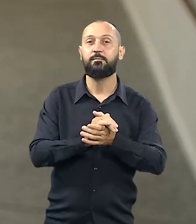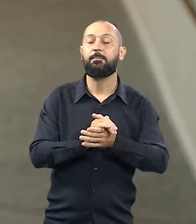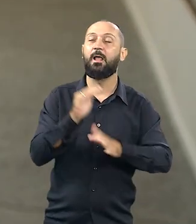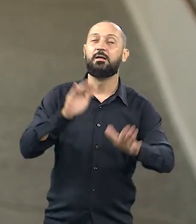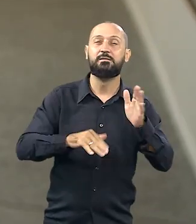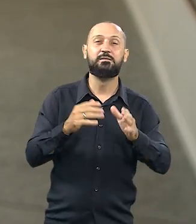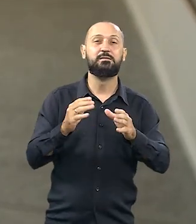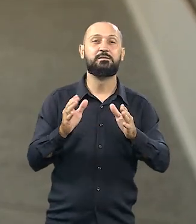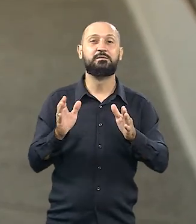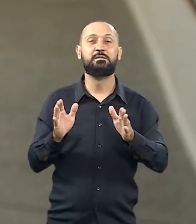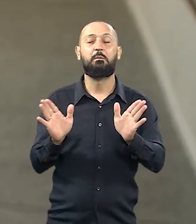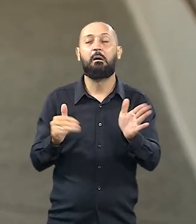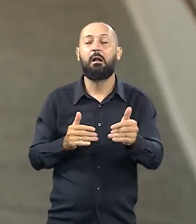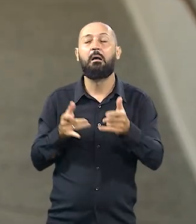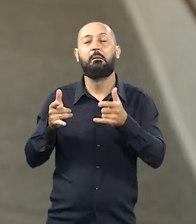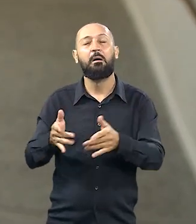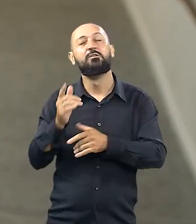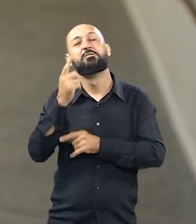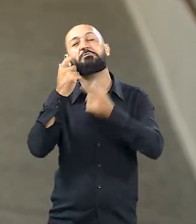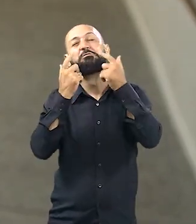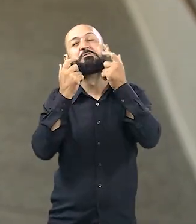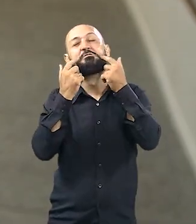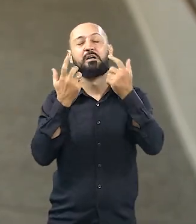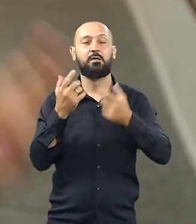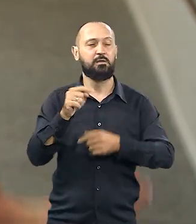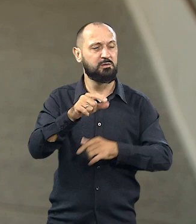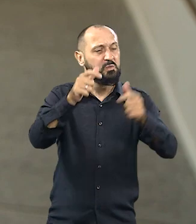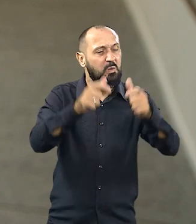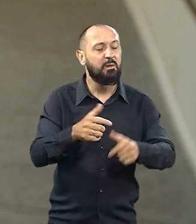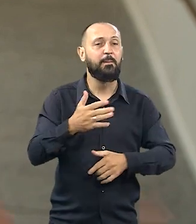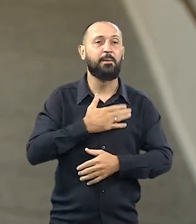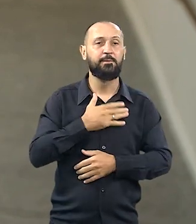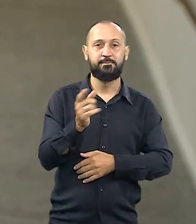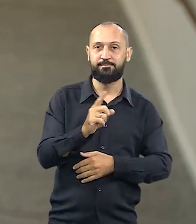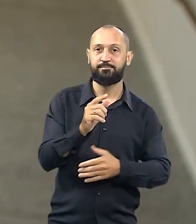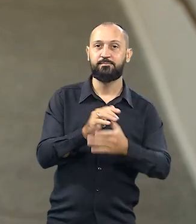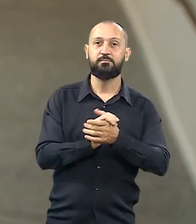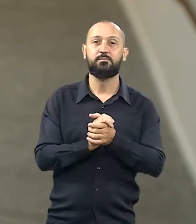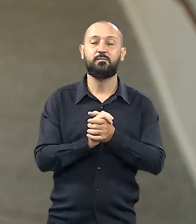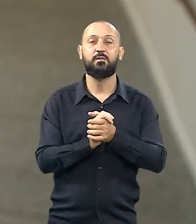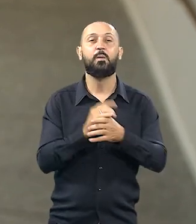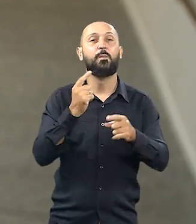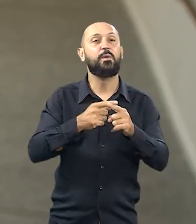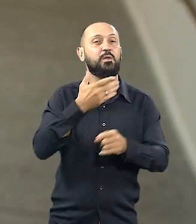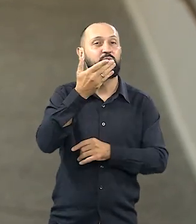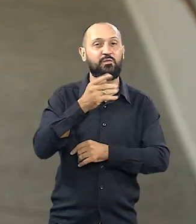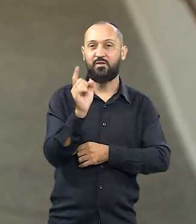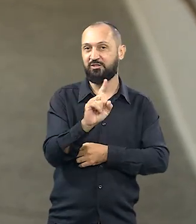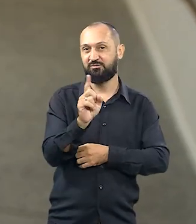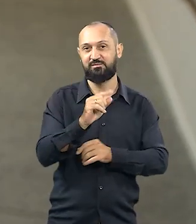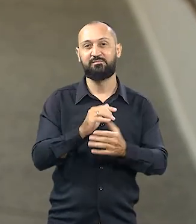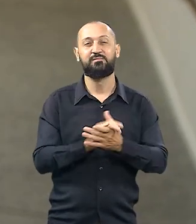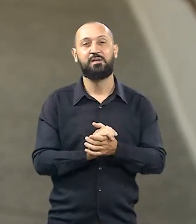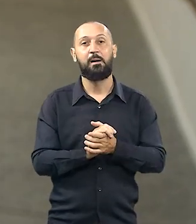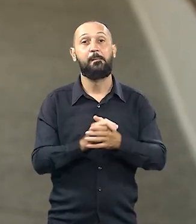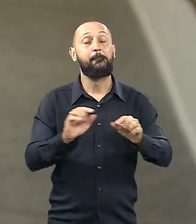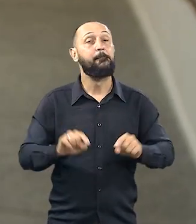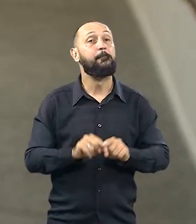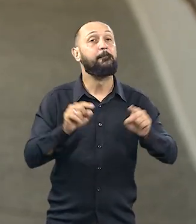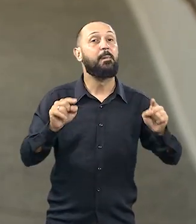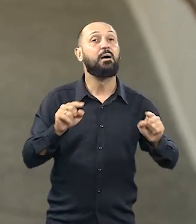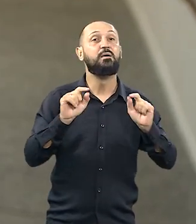que eu cheguei aqui. Muitas vezes eu chorava no meu quarto, falava até, meu Deus, isso não é lugar para mim estar, né? Porque não é fácil mesmo.